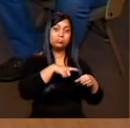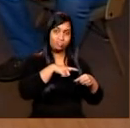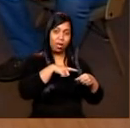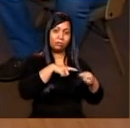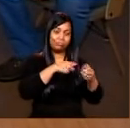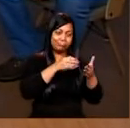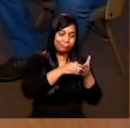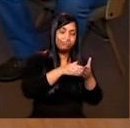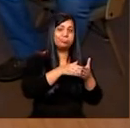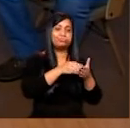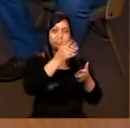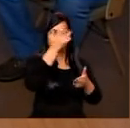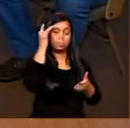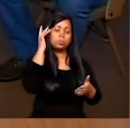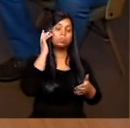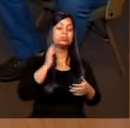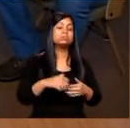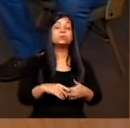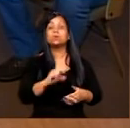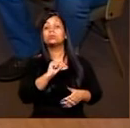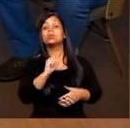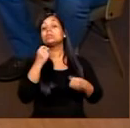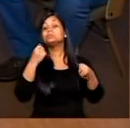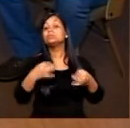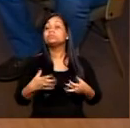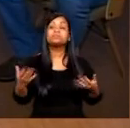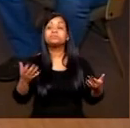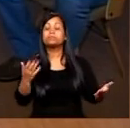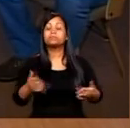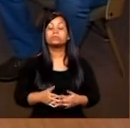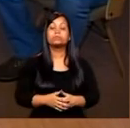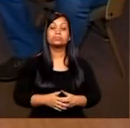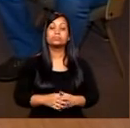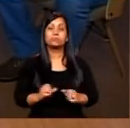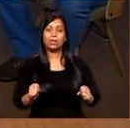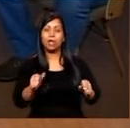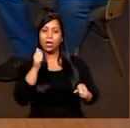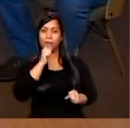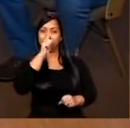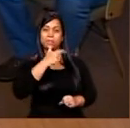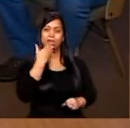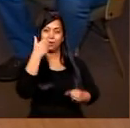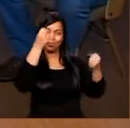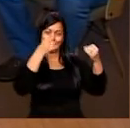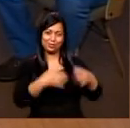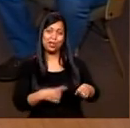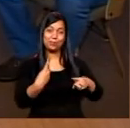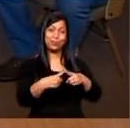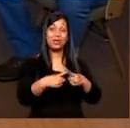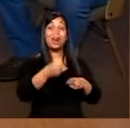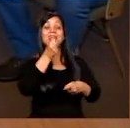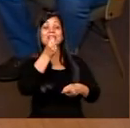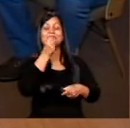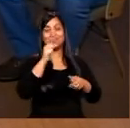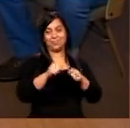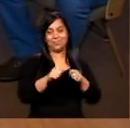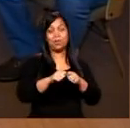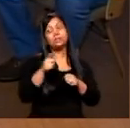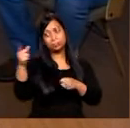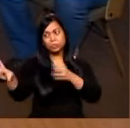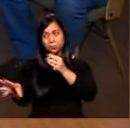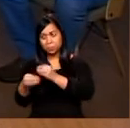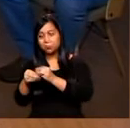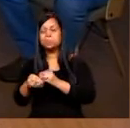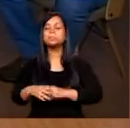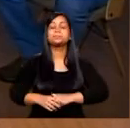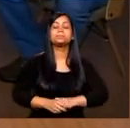público. Então, quem... A Jéssica vai explicar melhor porque ela faz as entrevistas. Mas depois você me